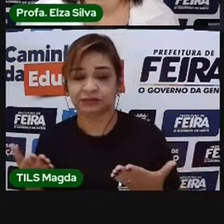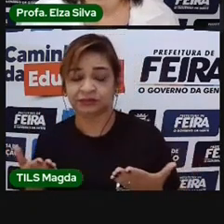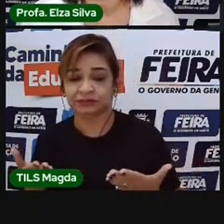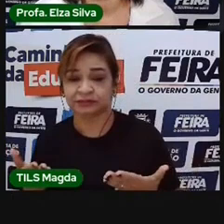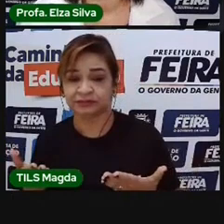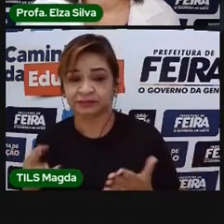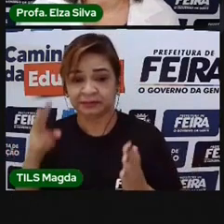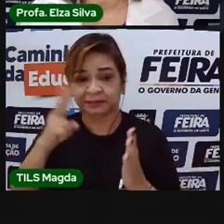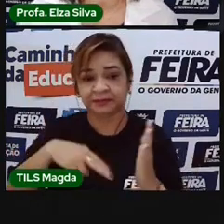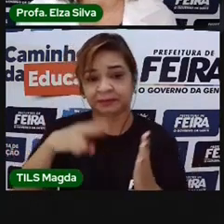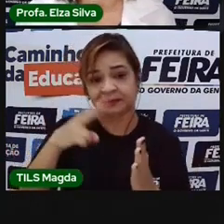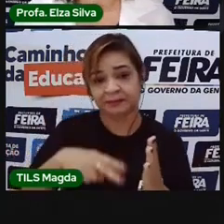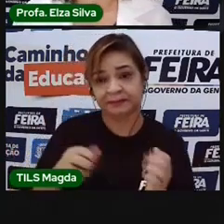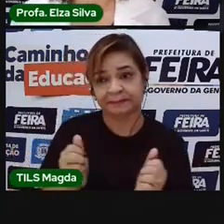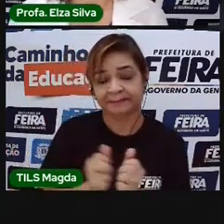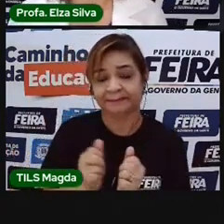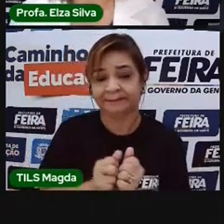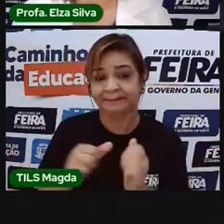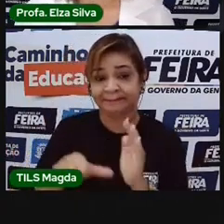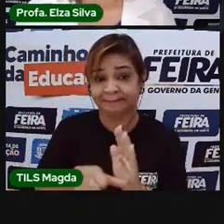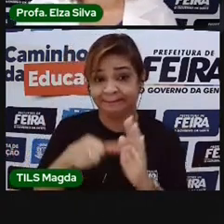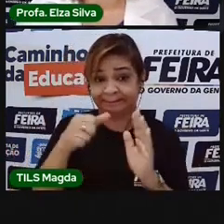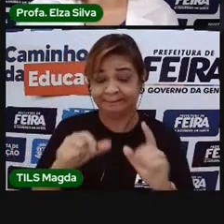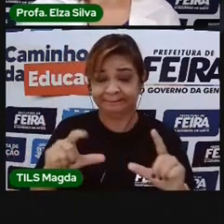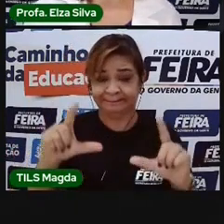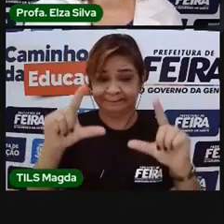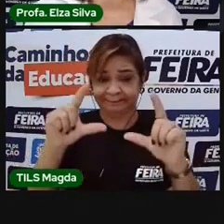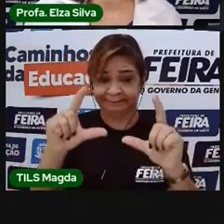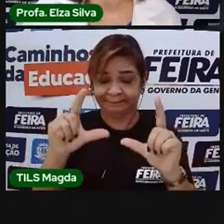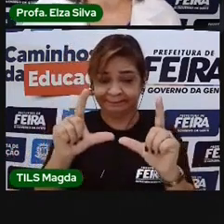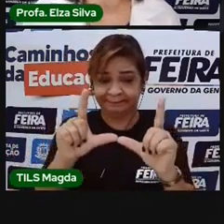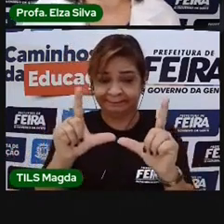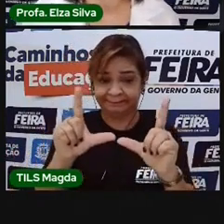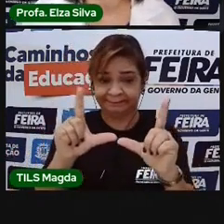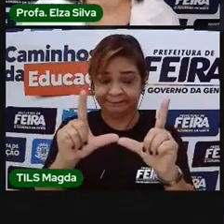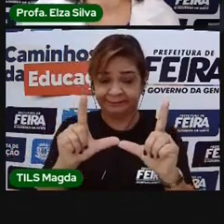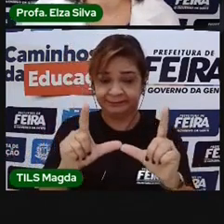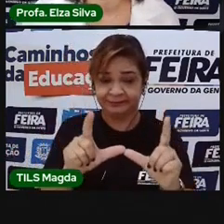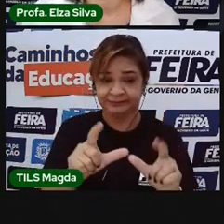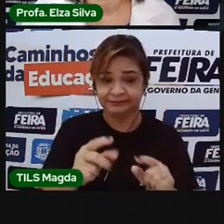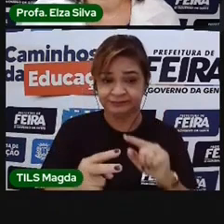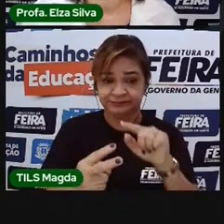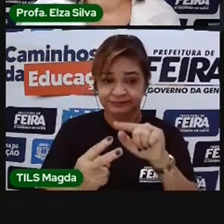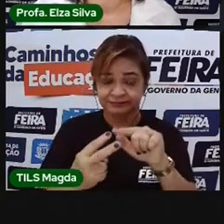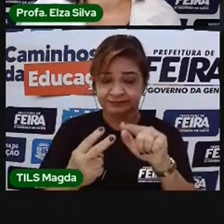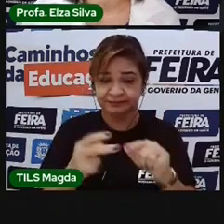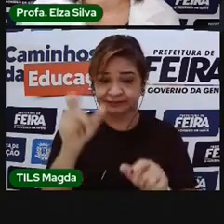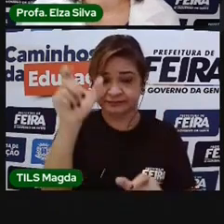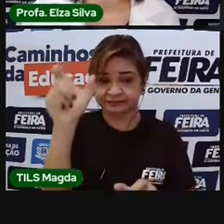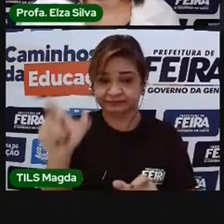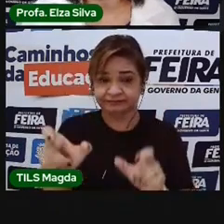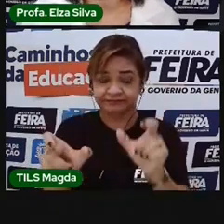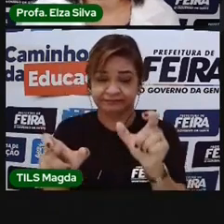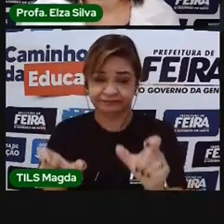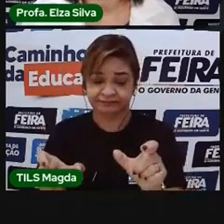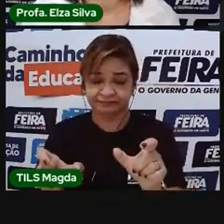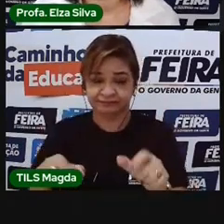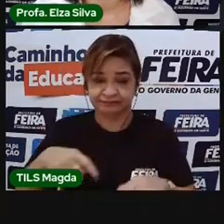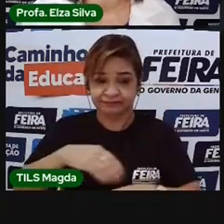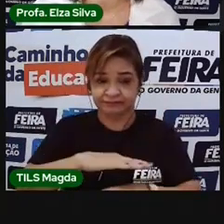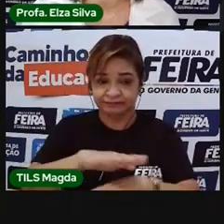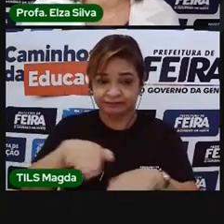comigo. No primeiro quadrinho, nós temos dois personagens numa praça,